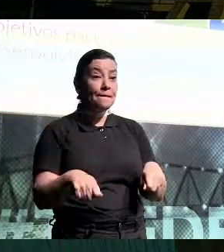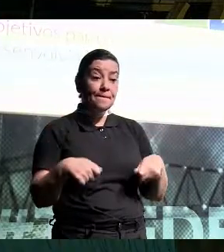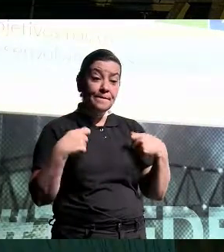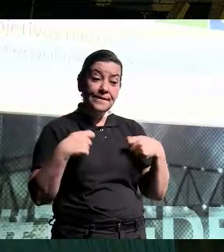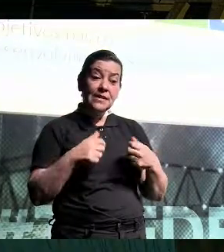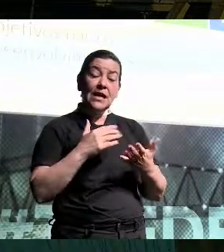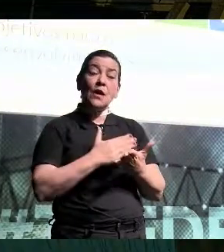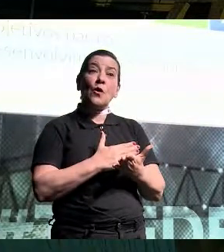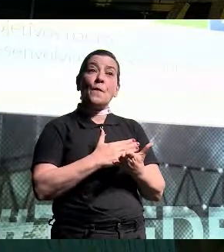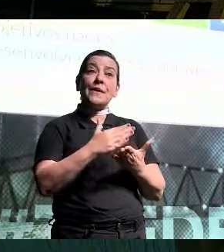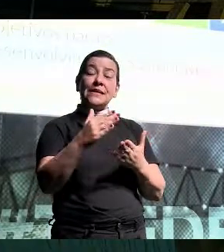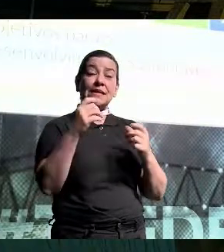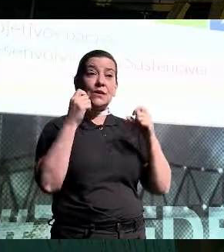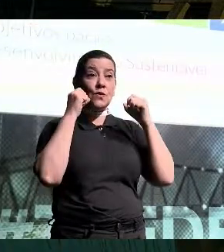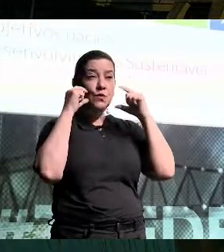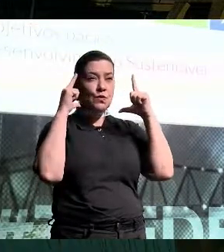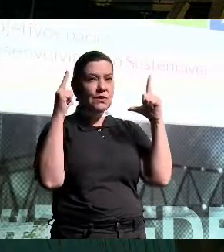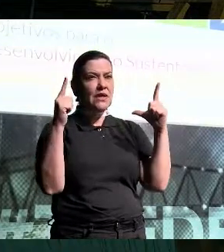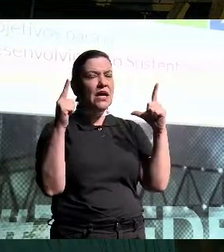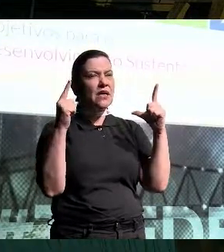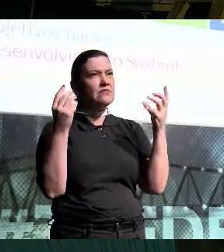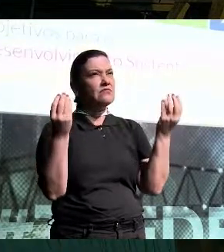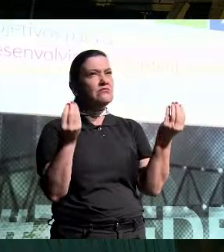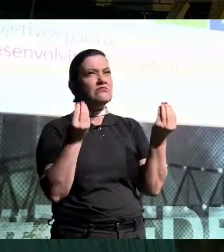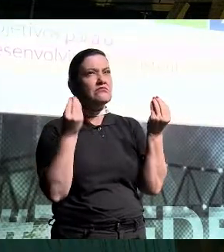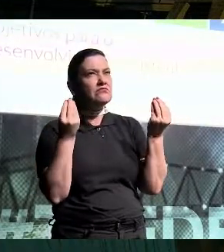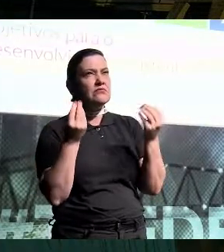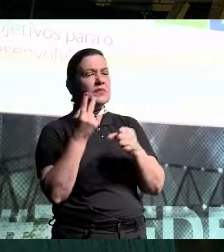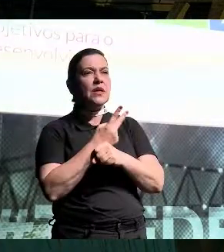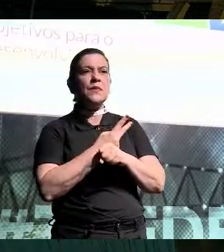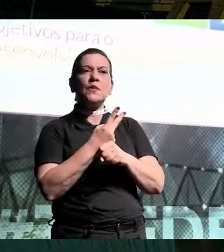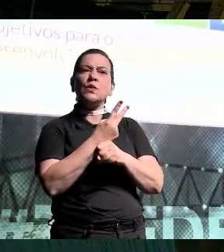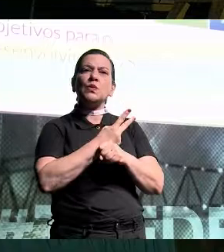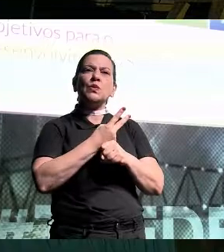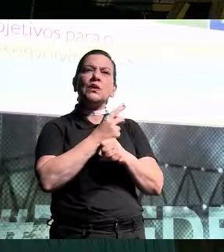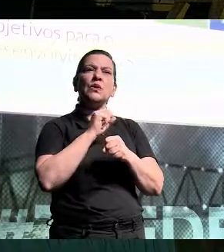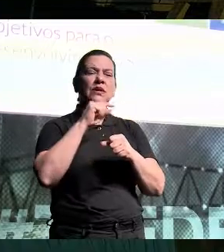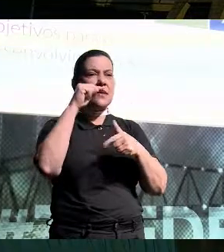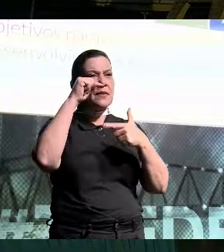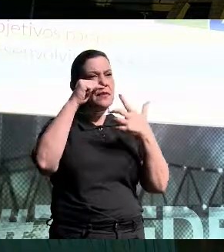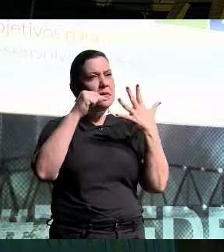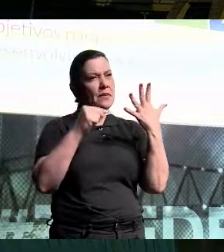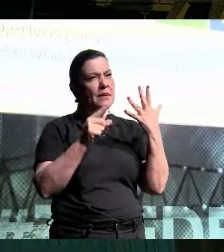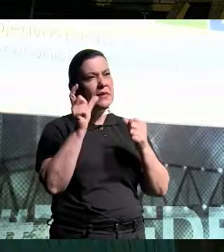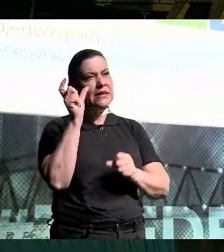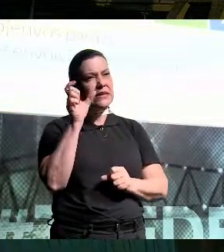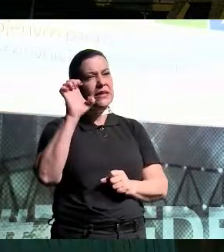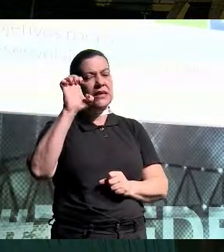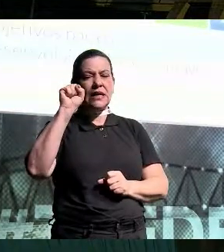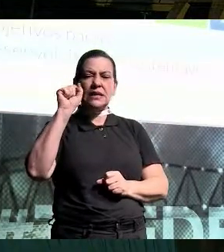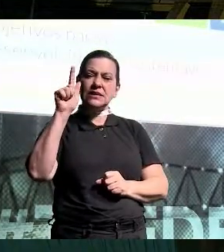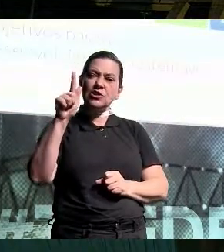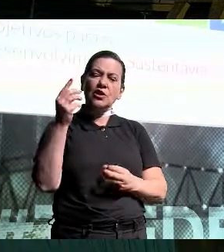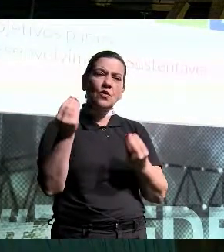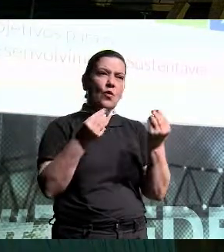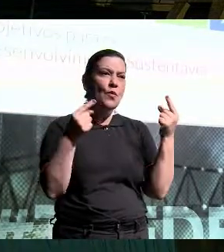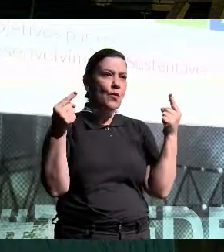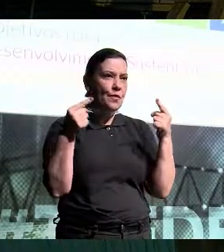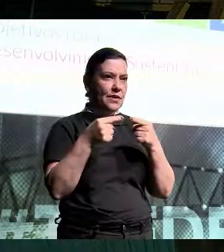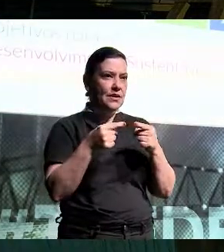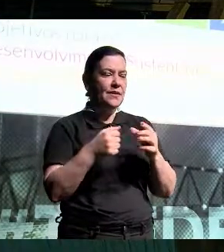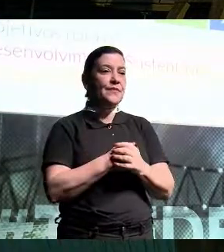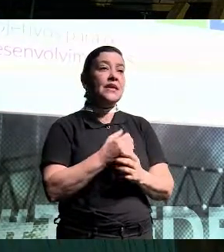começar a acordar e buscar o que é que tem dessas siglas todas no nosso dia a dia e como é que isso se relaciona.